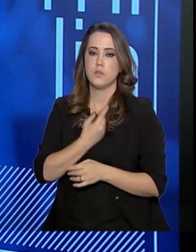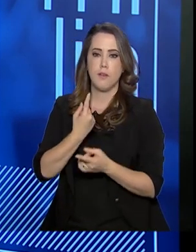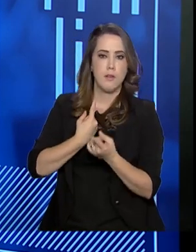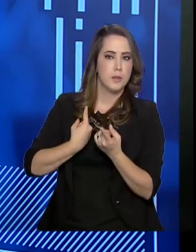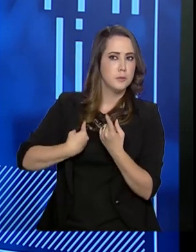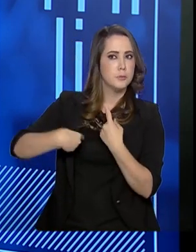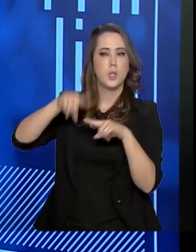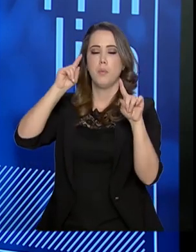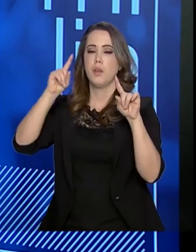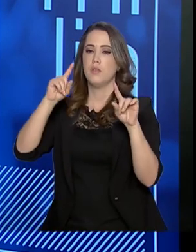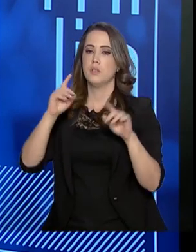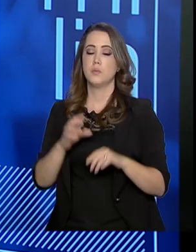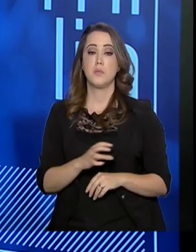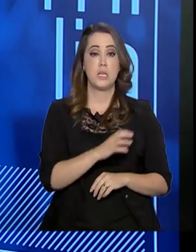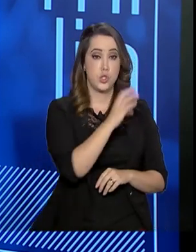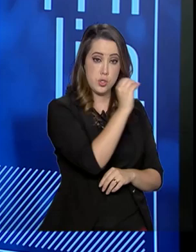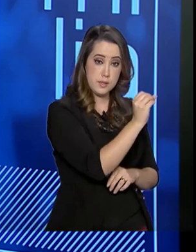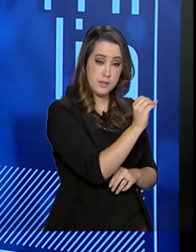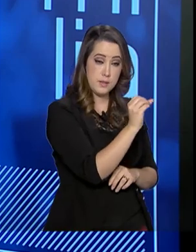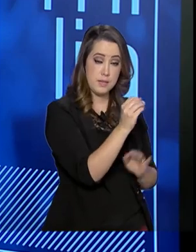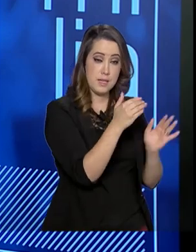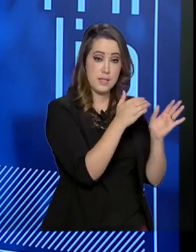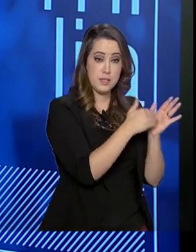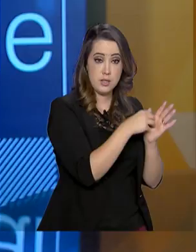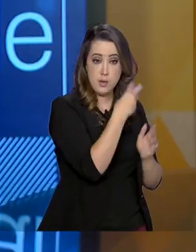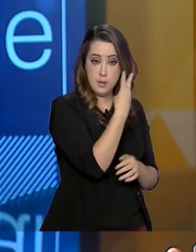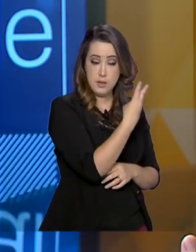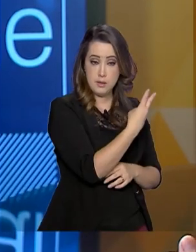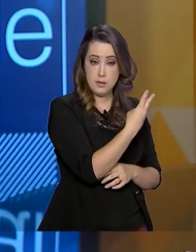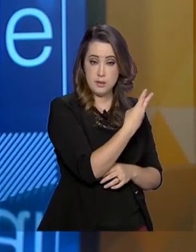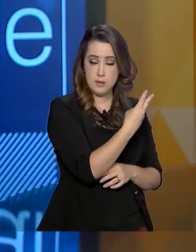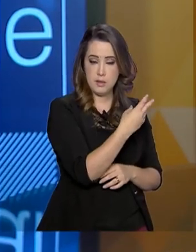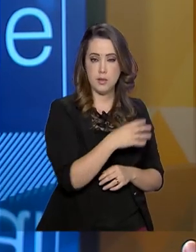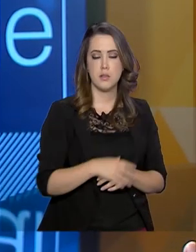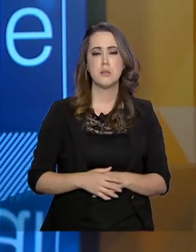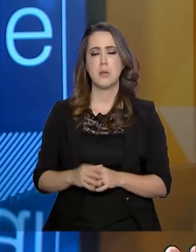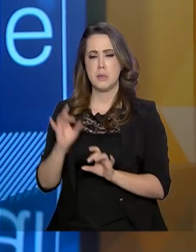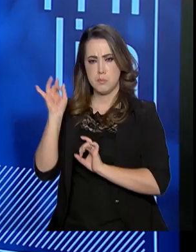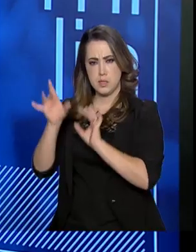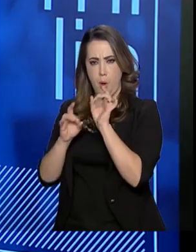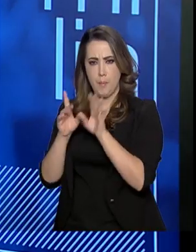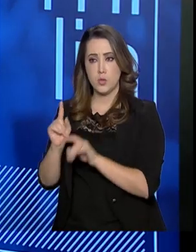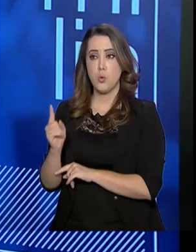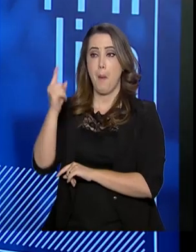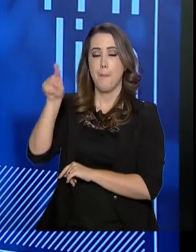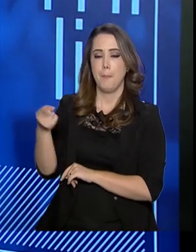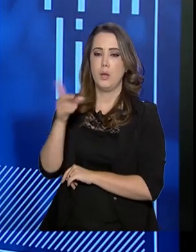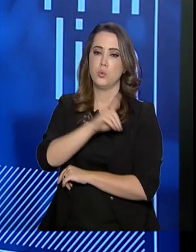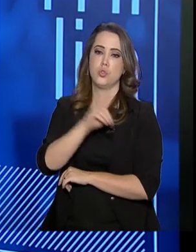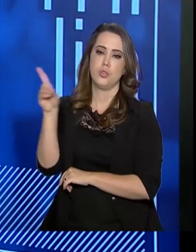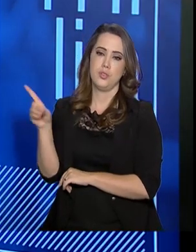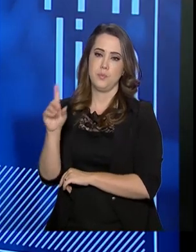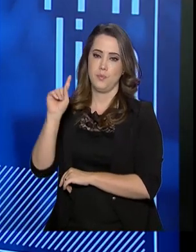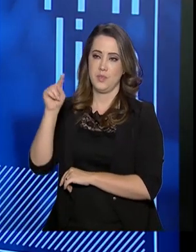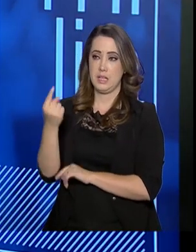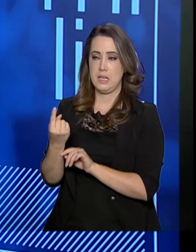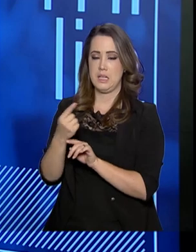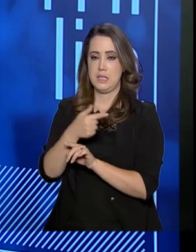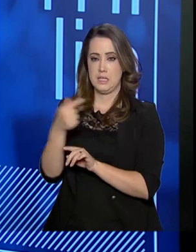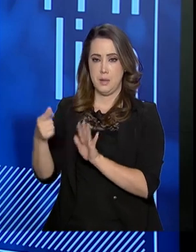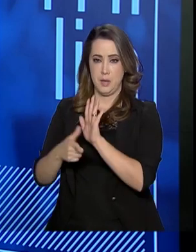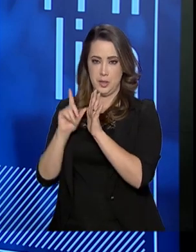revolução que se De 0 a 6 anos. De 0 a 3, especialmente. Mil dias, os primeiros mil dias, aliás, na semana que passou,